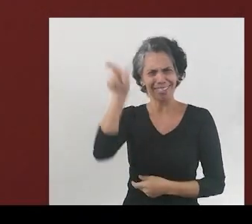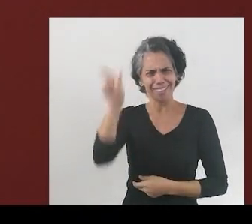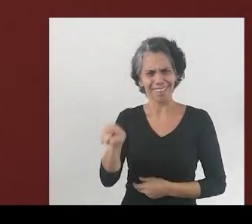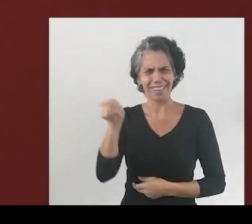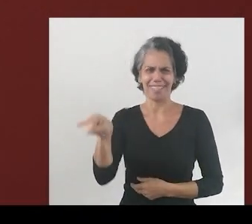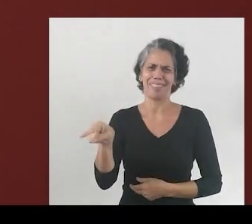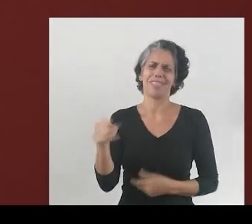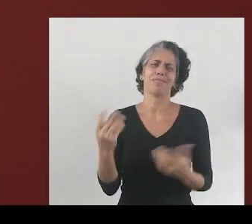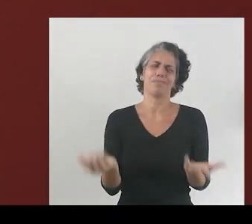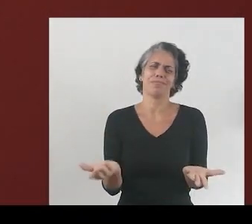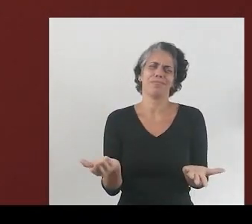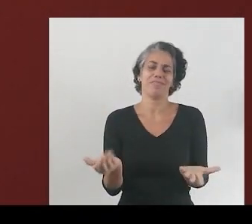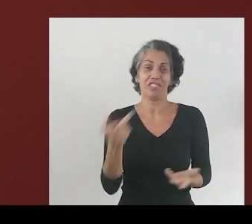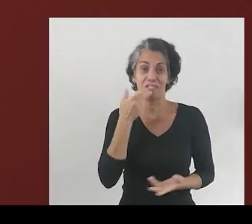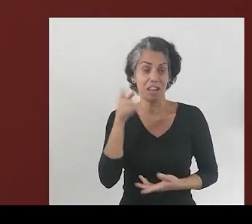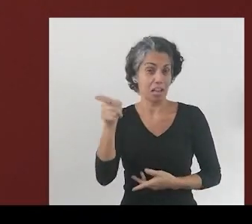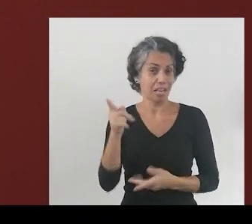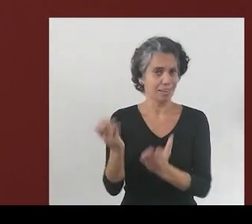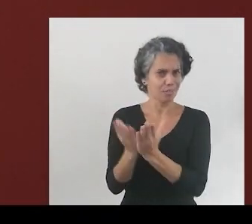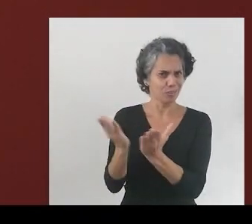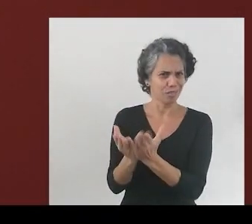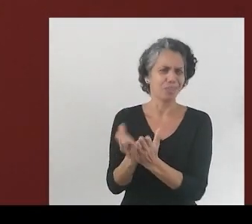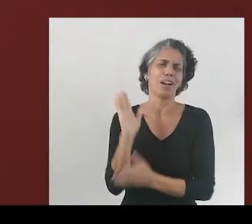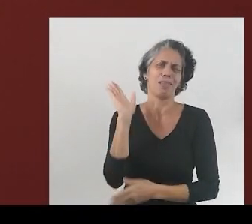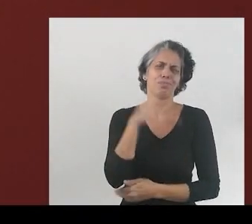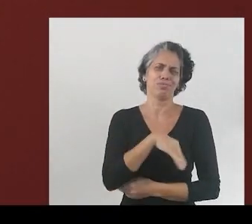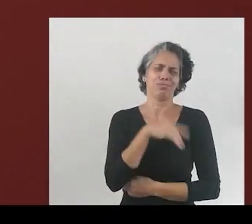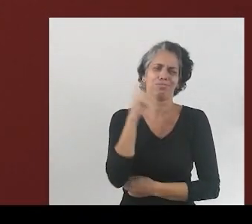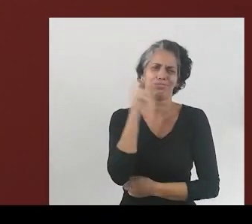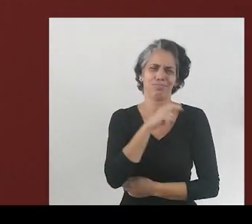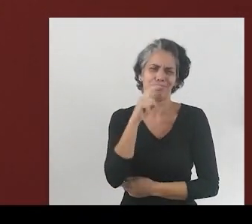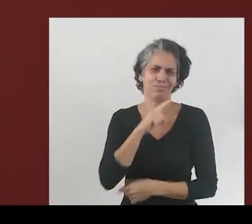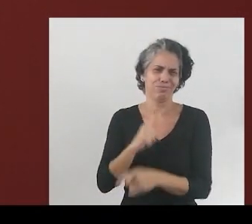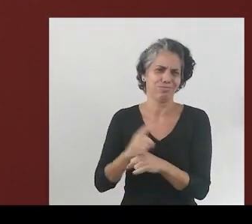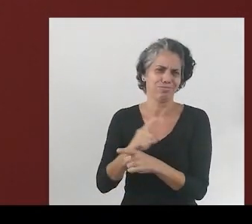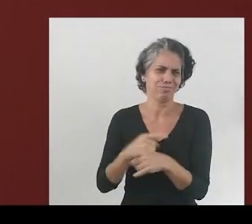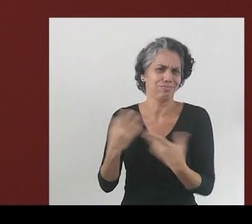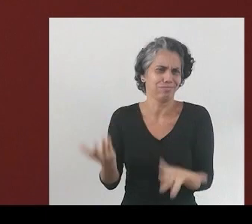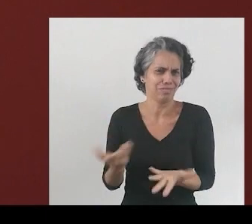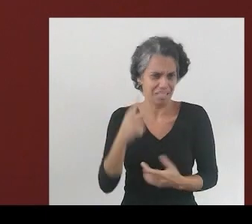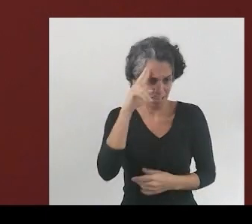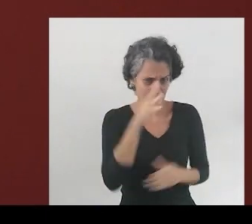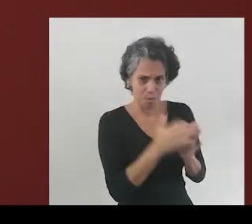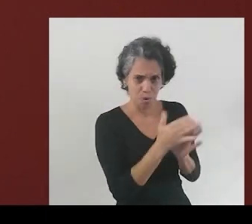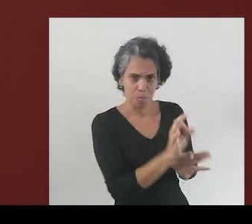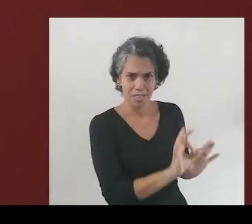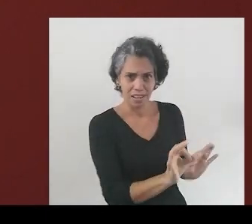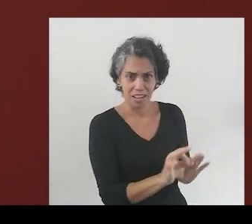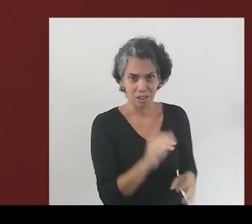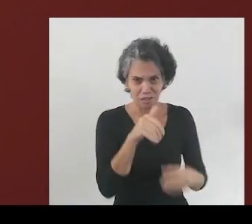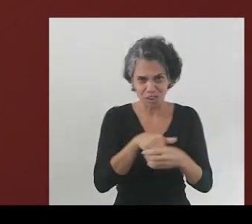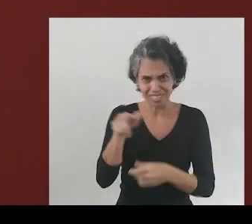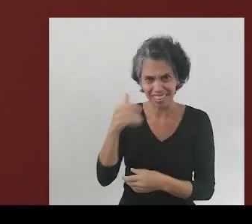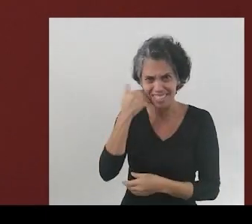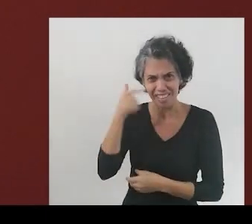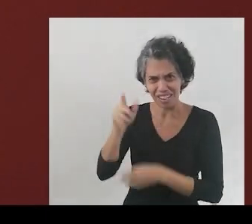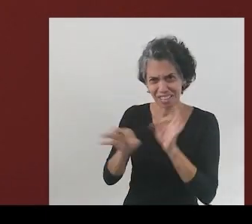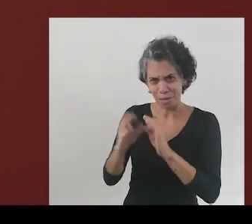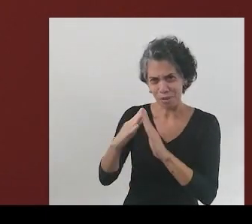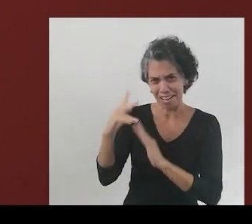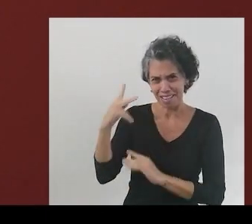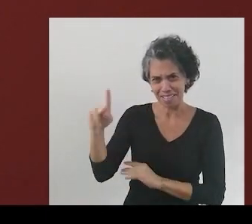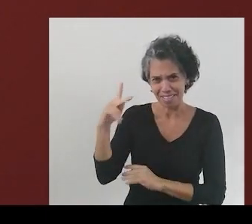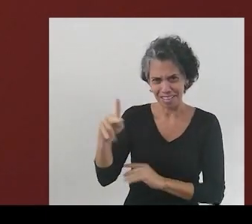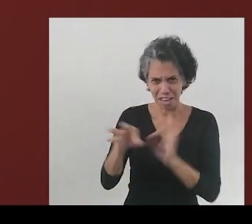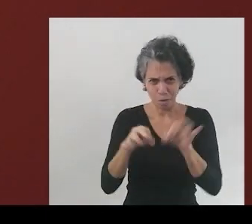Como no caso da minha mãe. Esperou, esperou, minha mãe veio a falecer, mas não conseguiu o exame. Foram ligados depois que